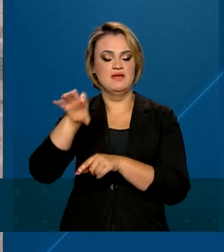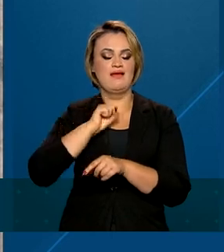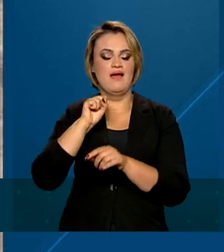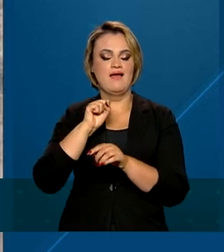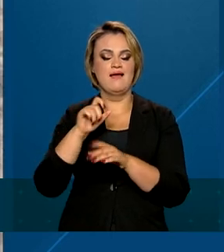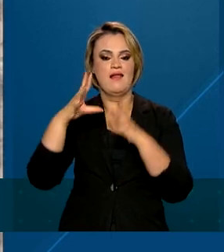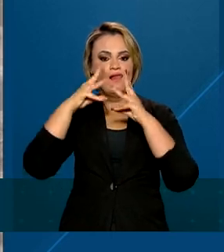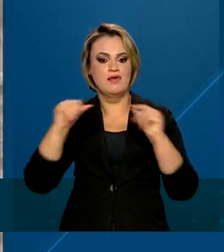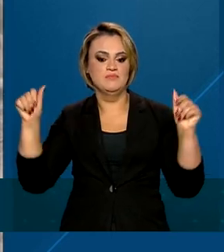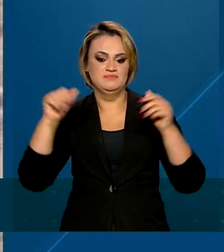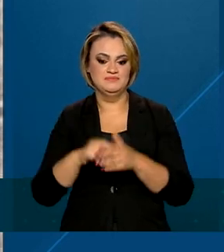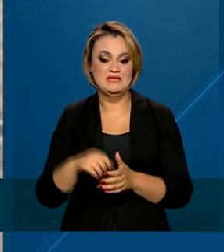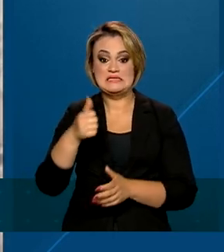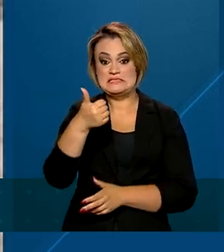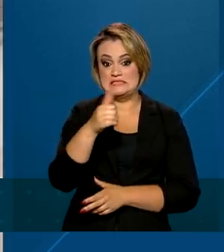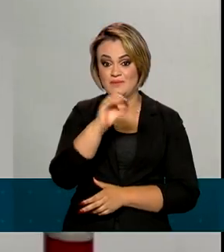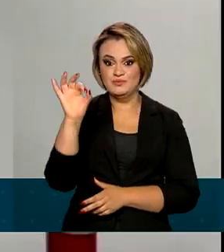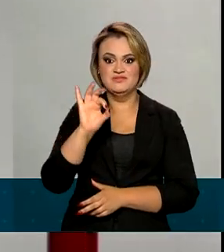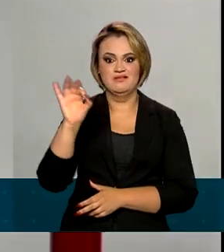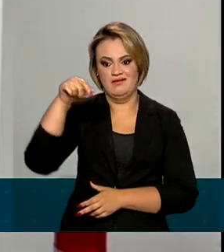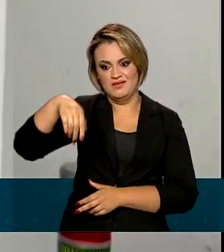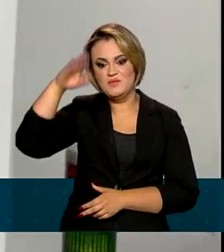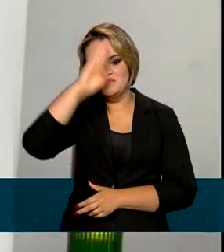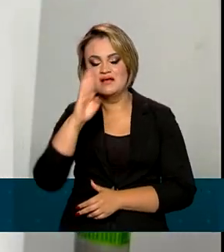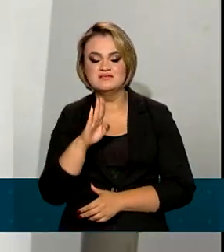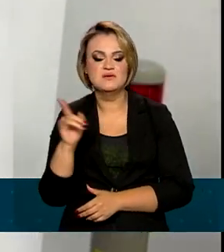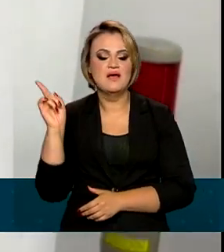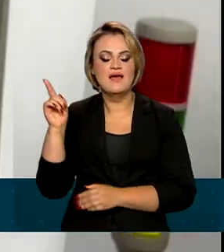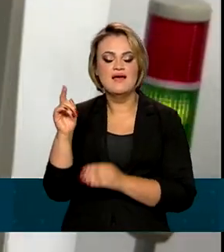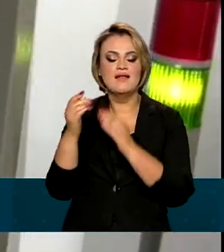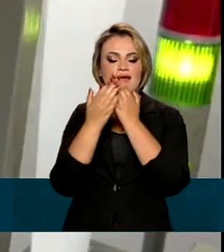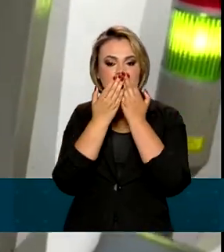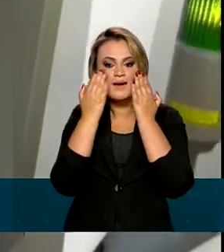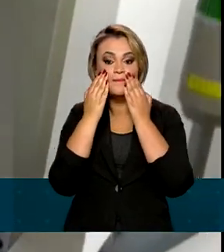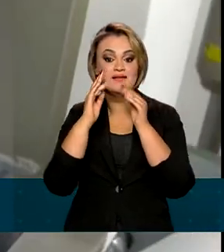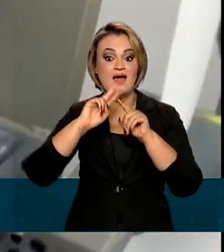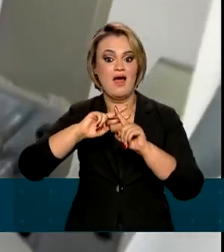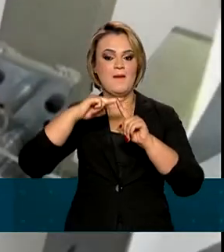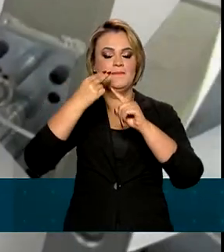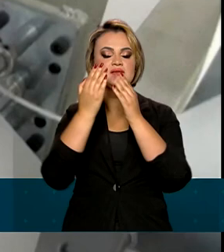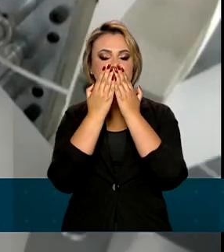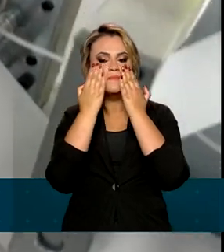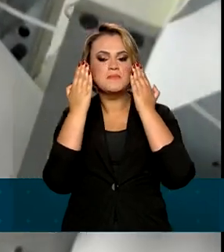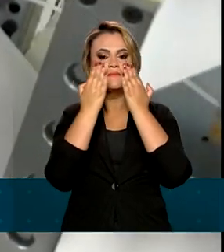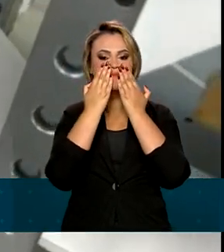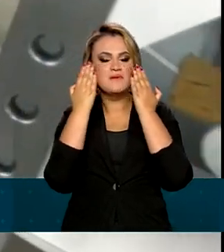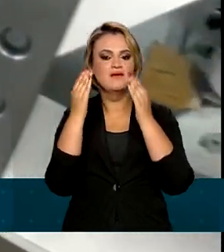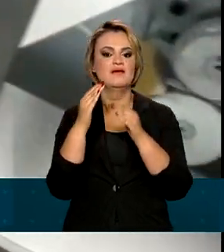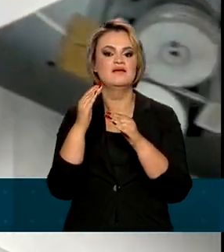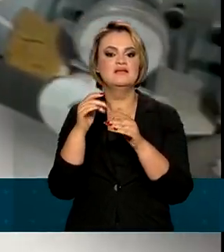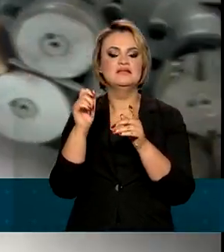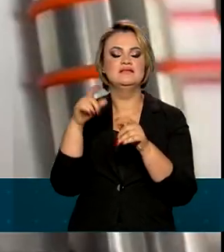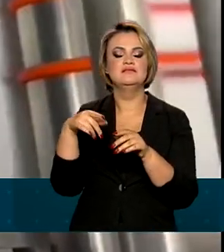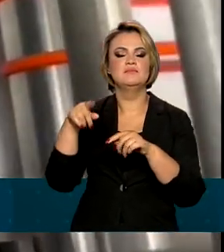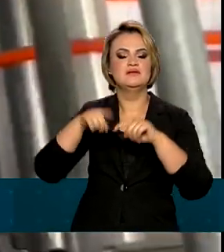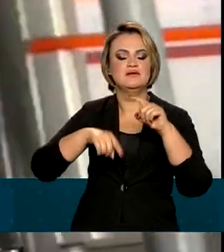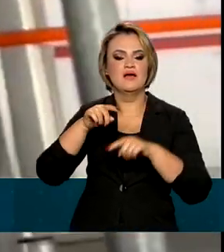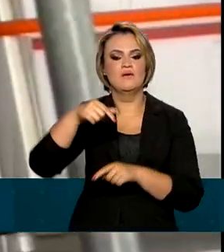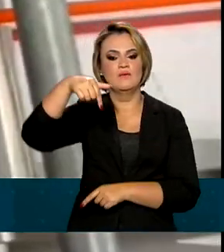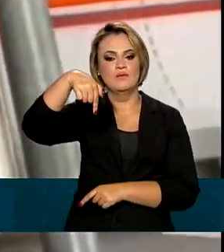fabricação 100% nacional, conta com uma camada a mais, com partículas à base de quitosana,